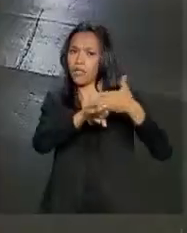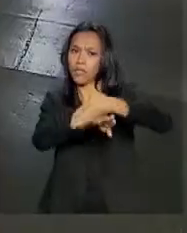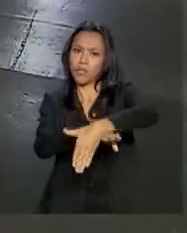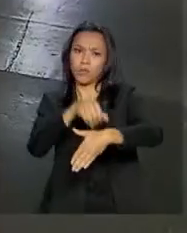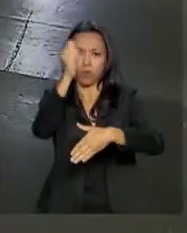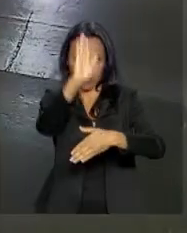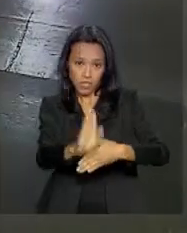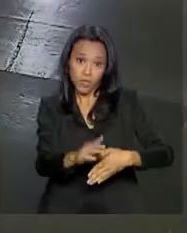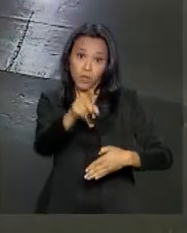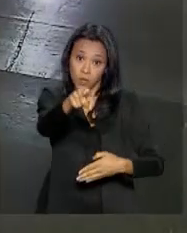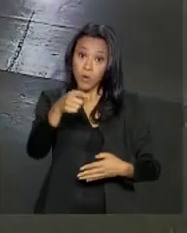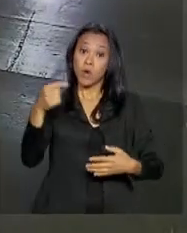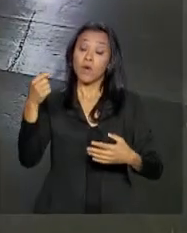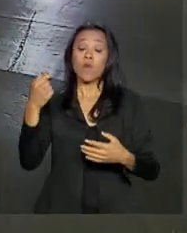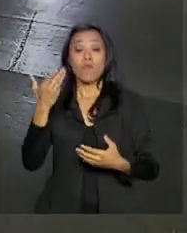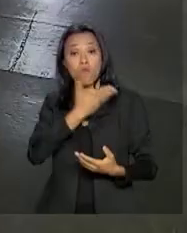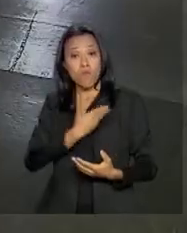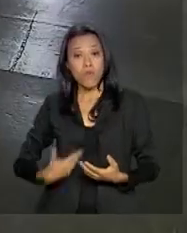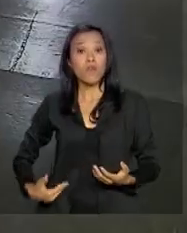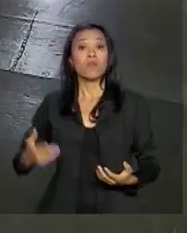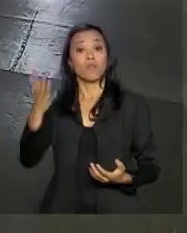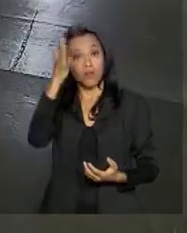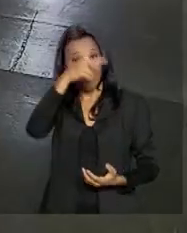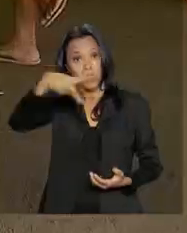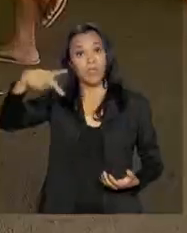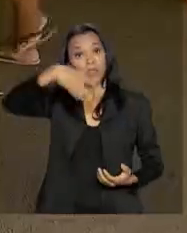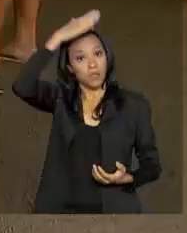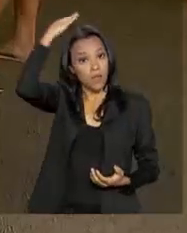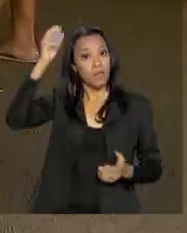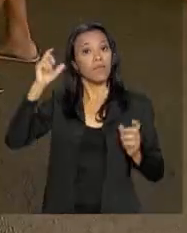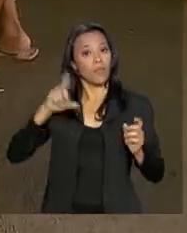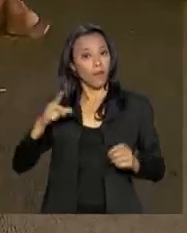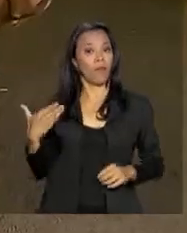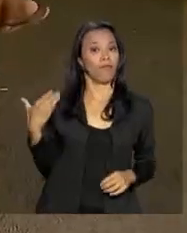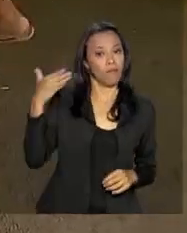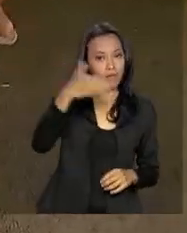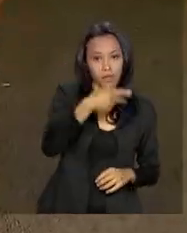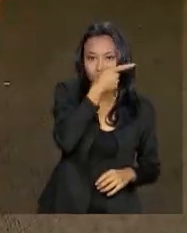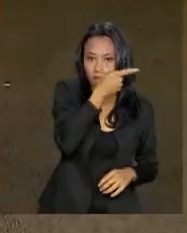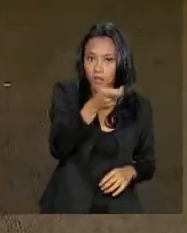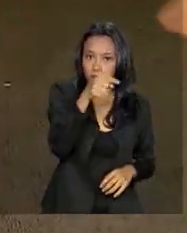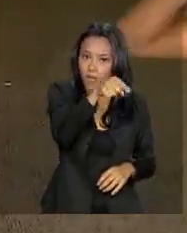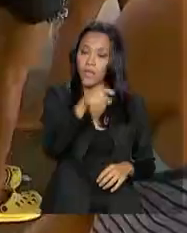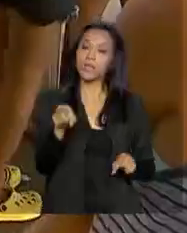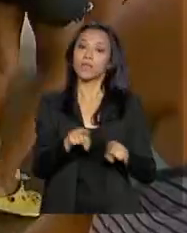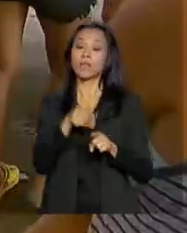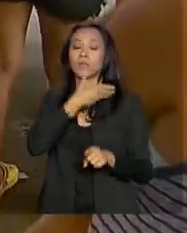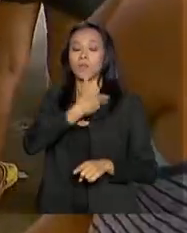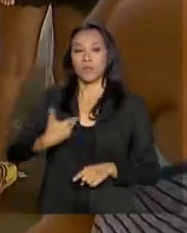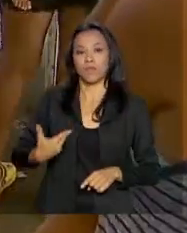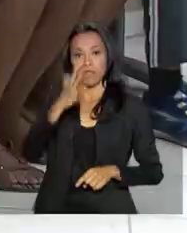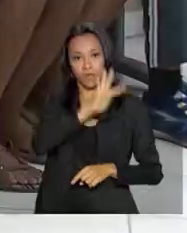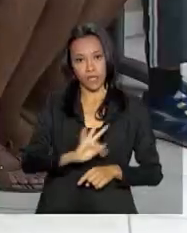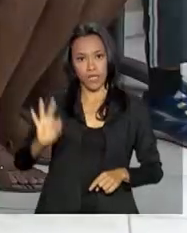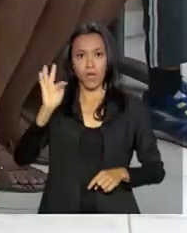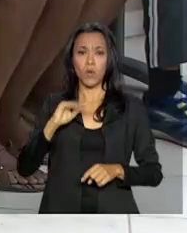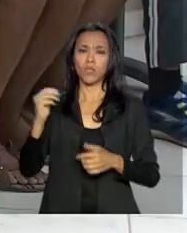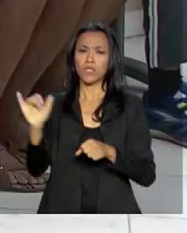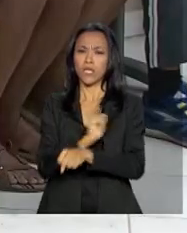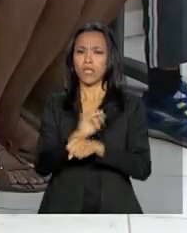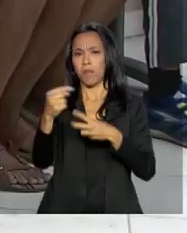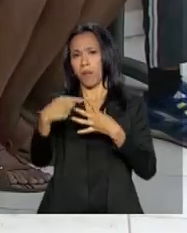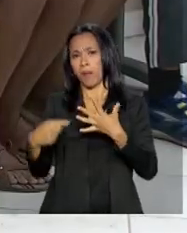próprio presidente Michel Temer têm visitado o estado de Roraima. O governo federal também adotou medidas que somam mais de